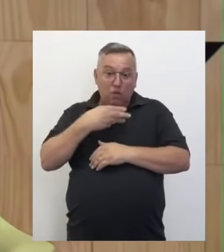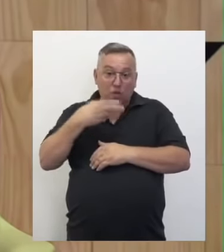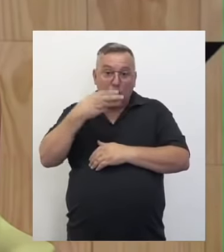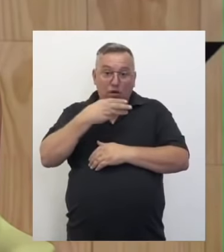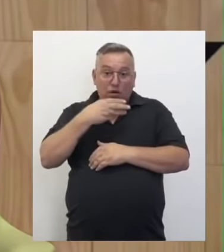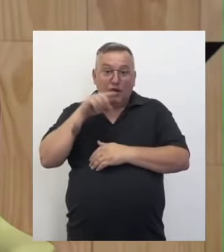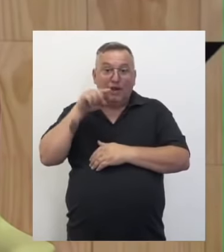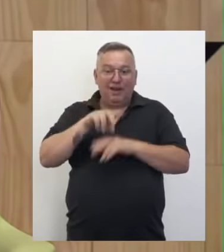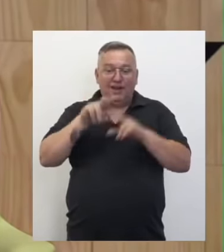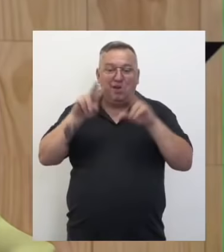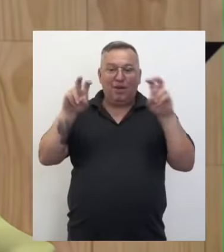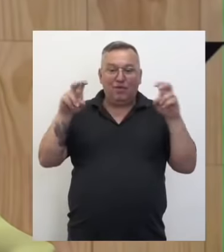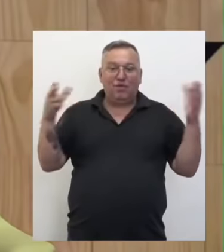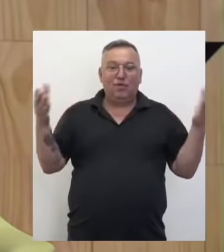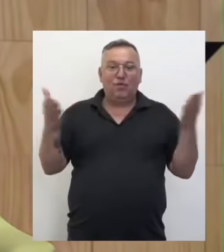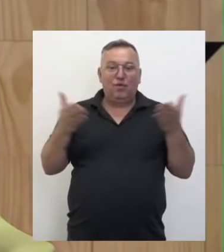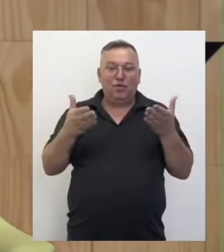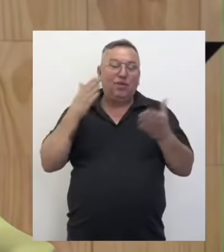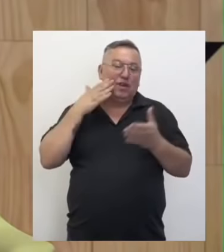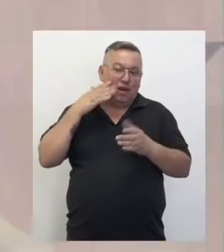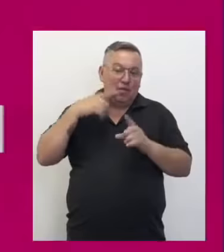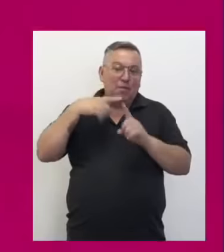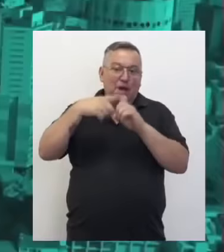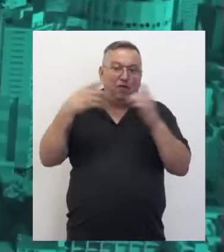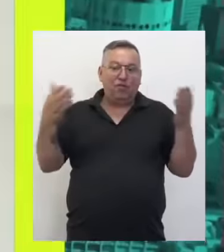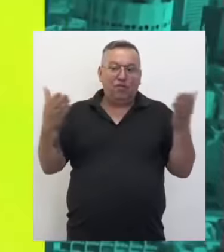Esse é o assunto do Saiba Mais de hoje.